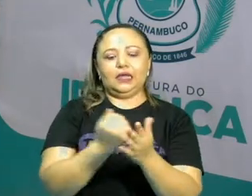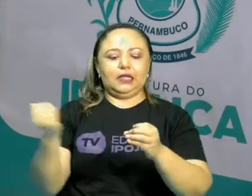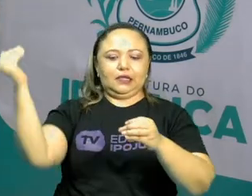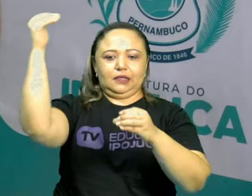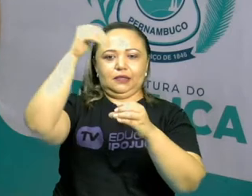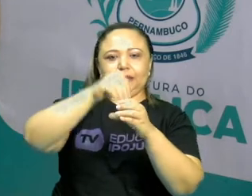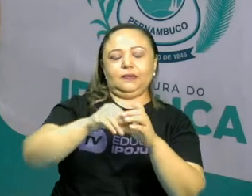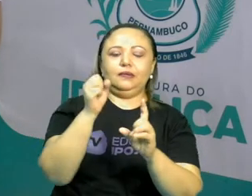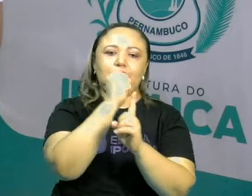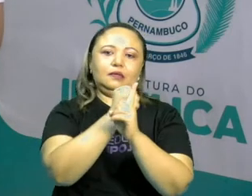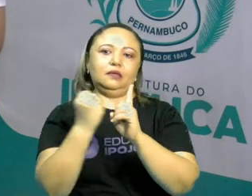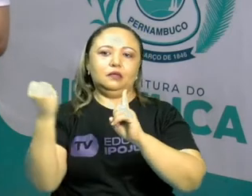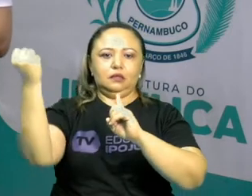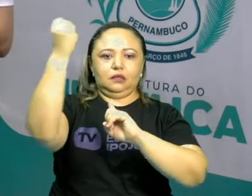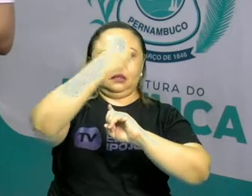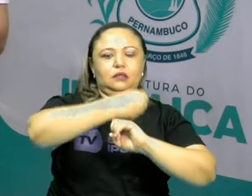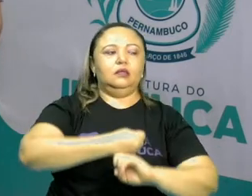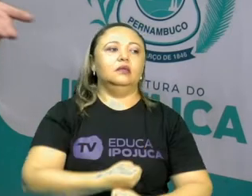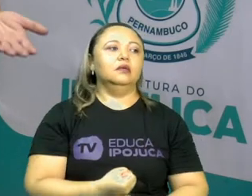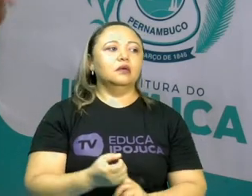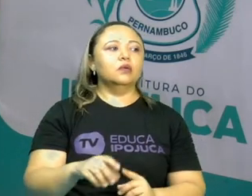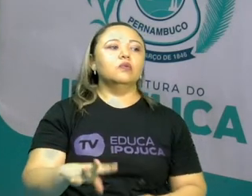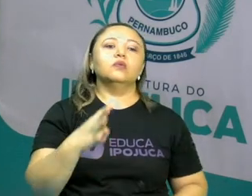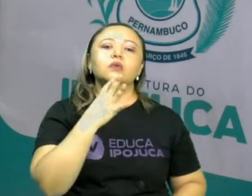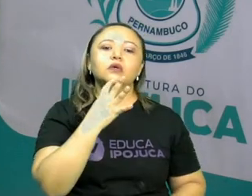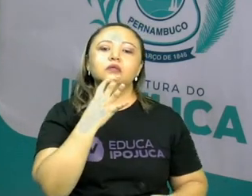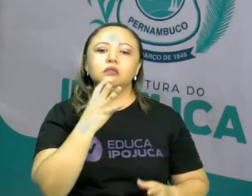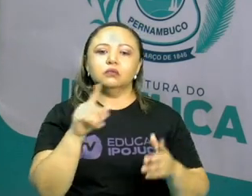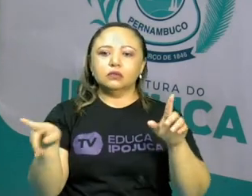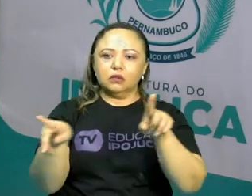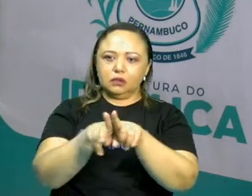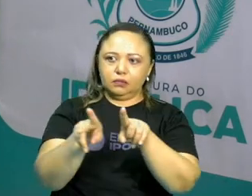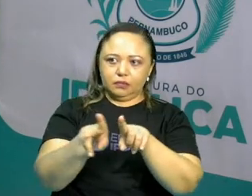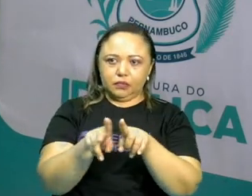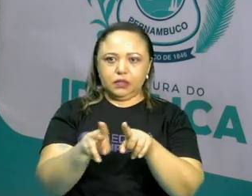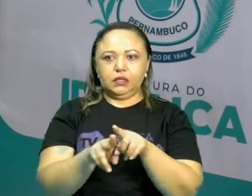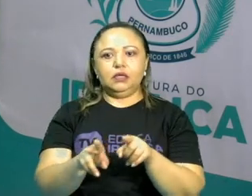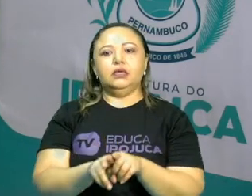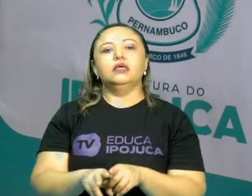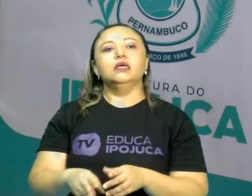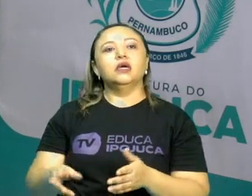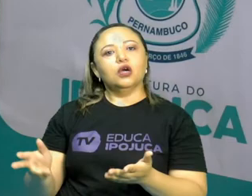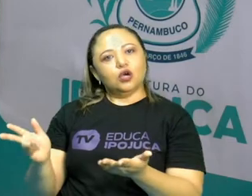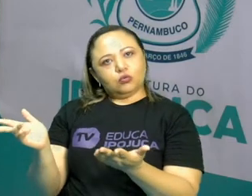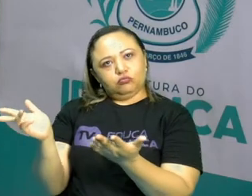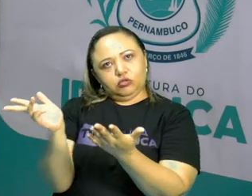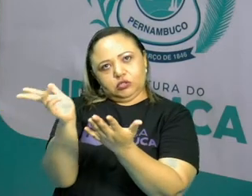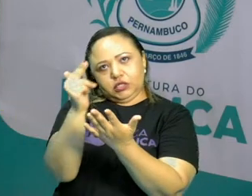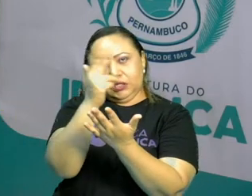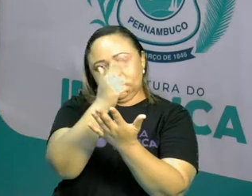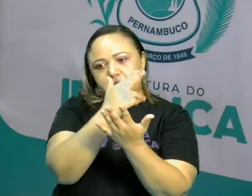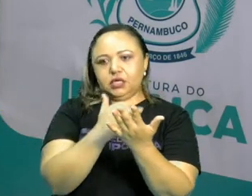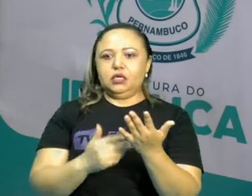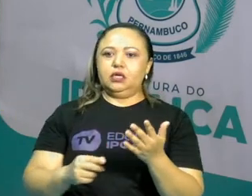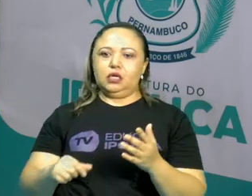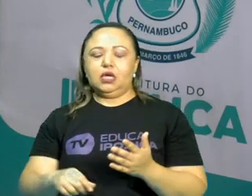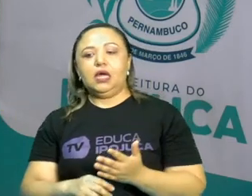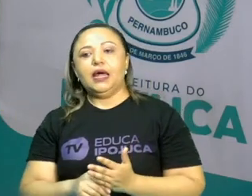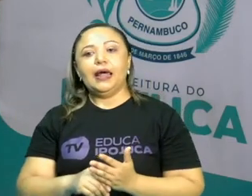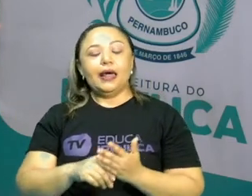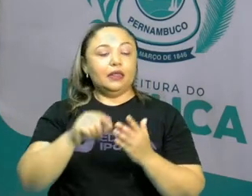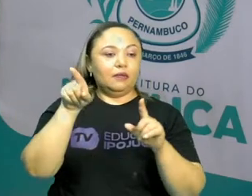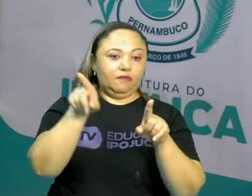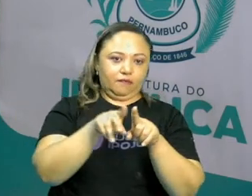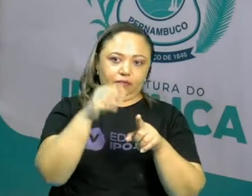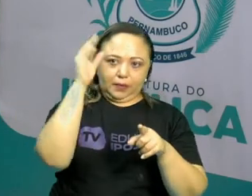Conhecemos alguns mecanismos linguísticos visuais presentes nas charges. Entre eles, a gente viu aí a linguagem verbal e não